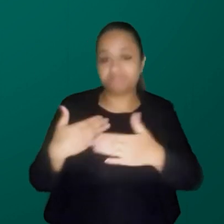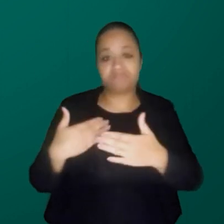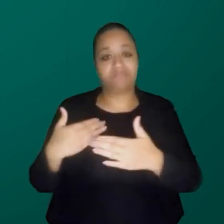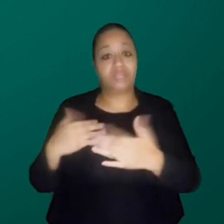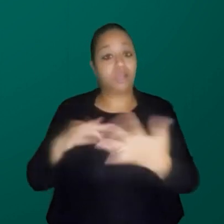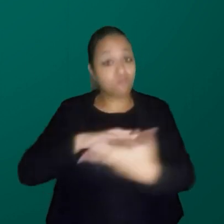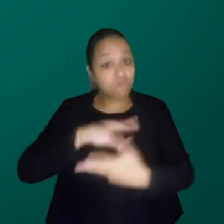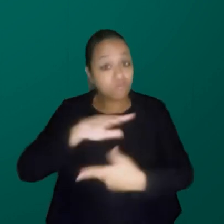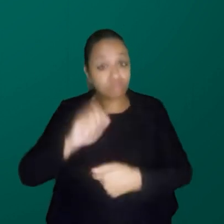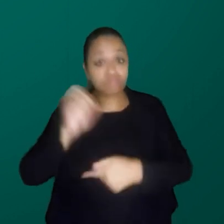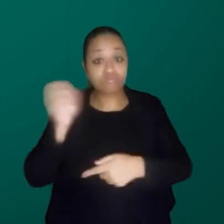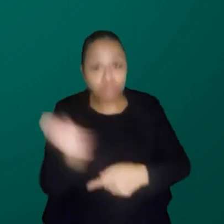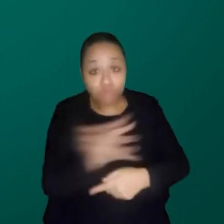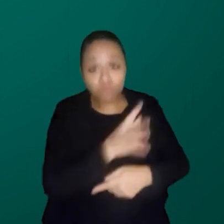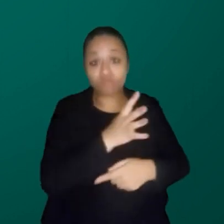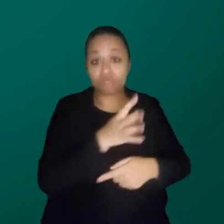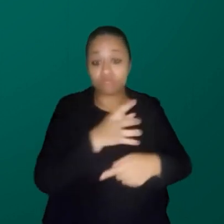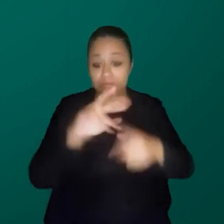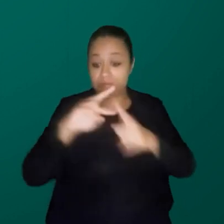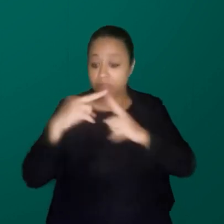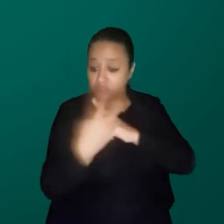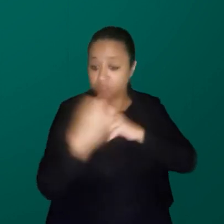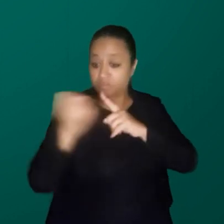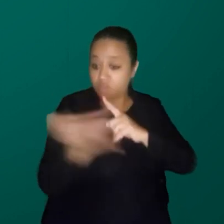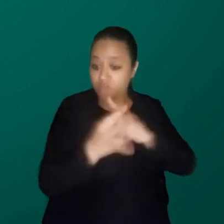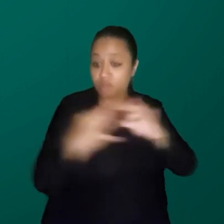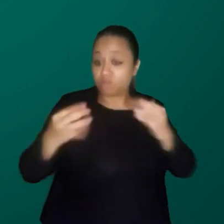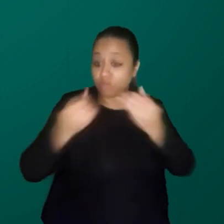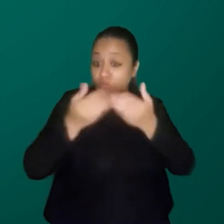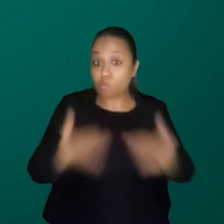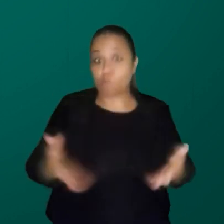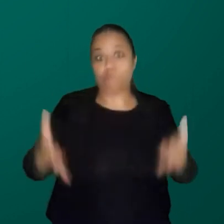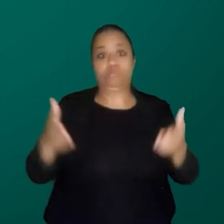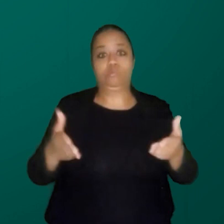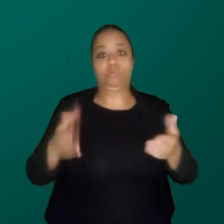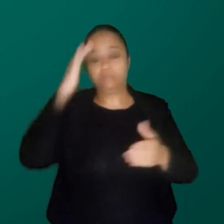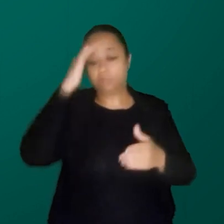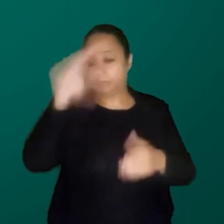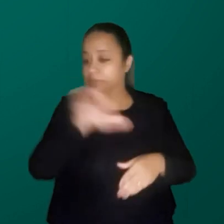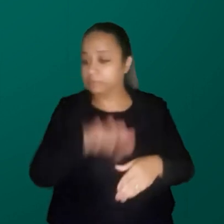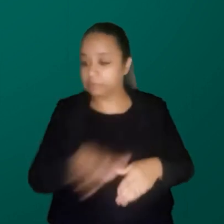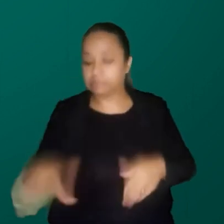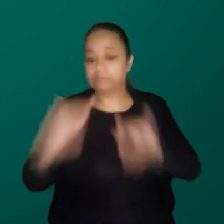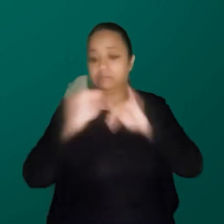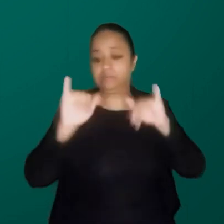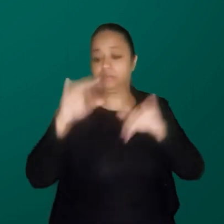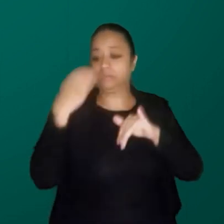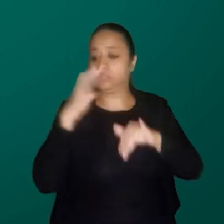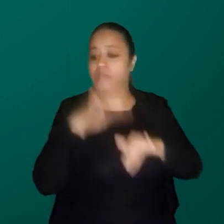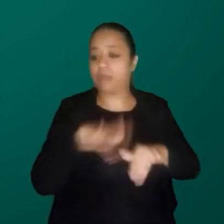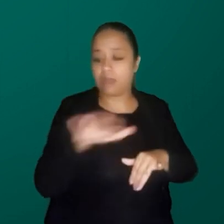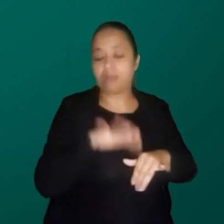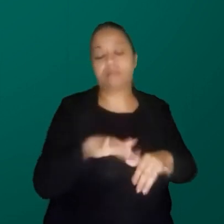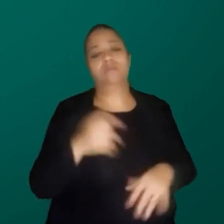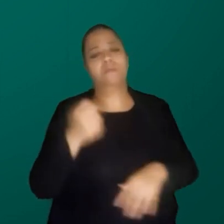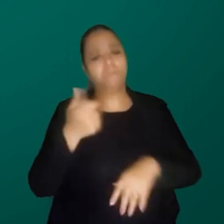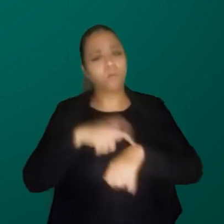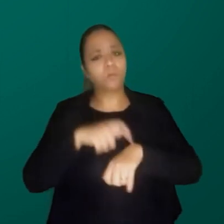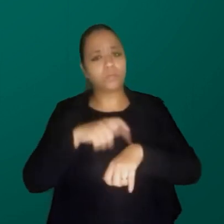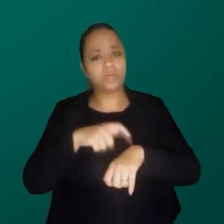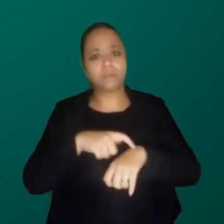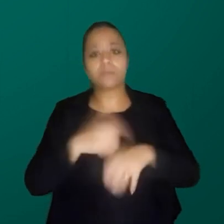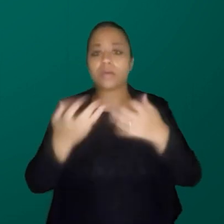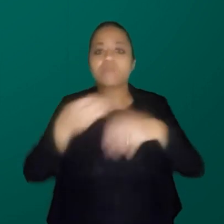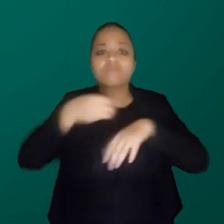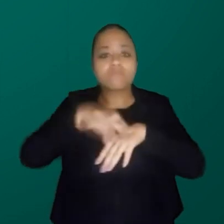perspectiva para todo mundo e, principalmente, na divulgação científica para as crianças. Sei que meu tempo está acabando, mas deixa eu trazer